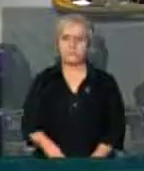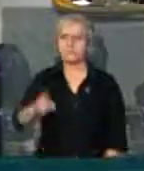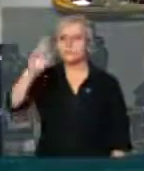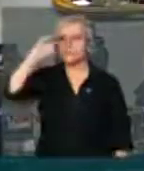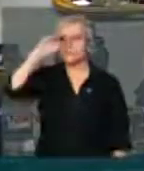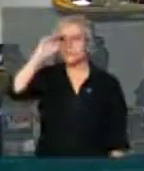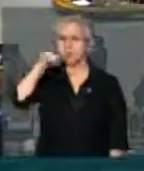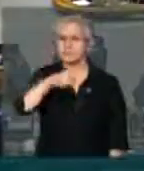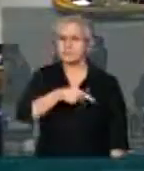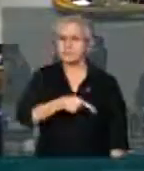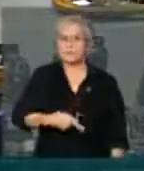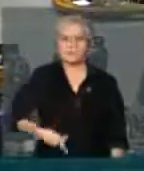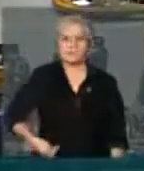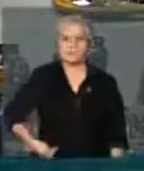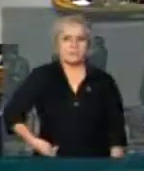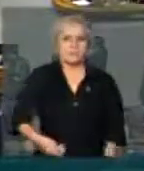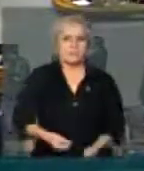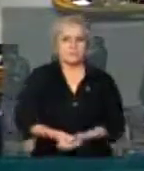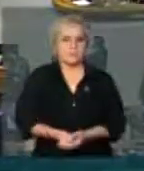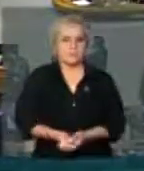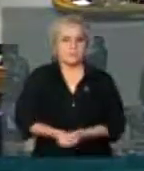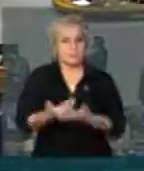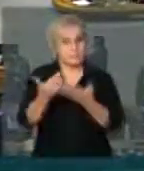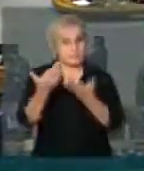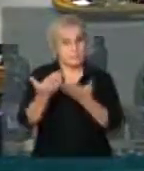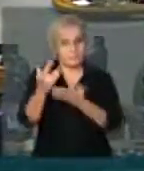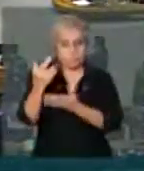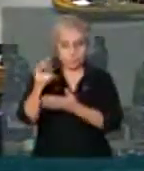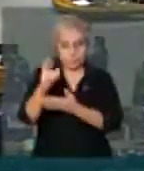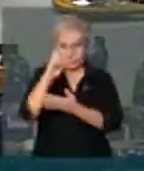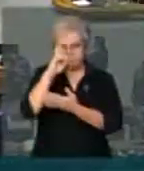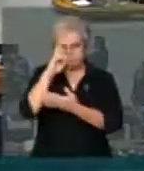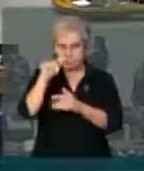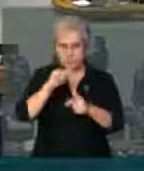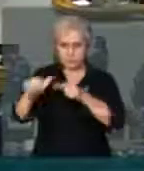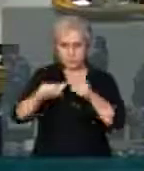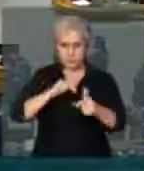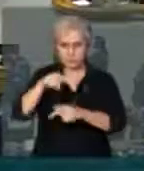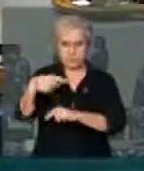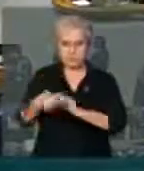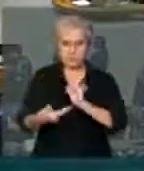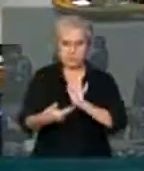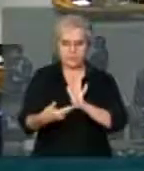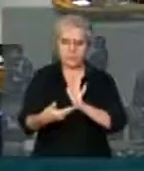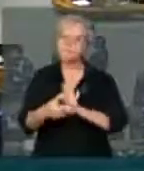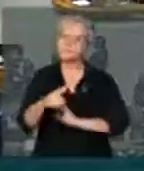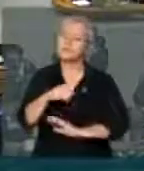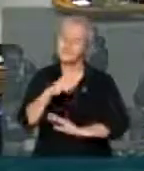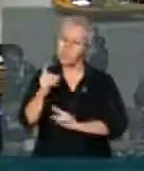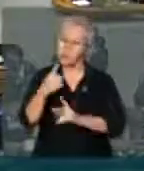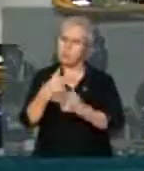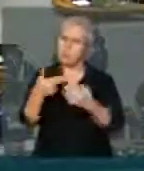Presidente, a sua gestão tem um mérito